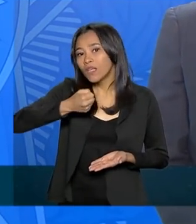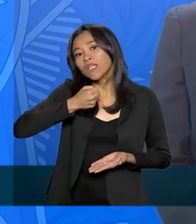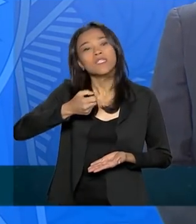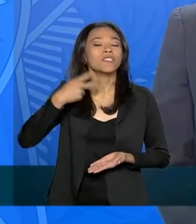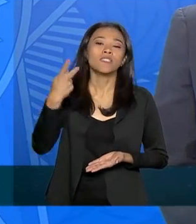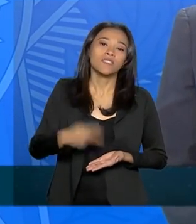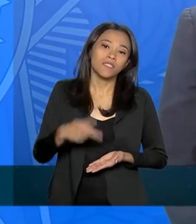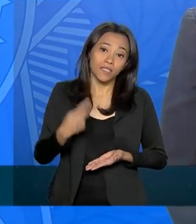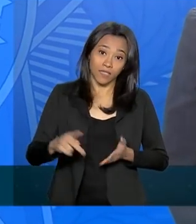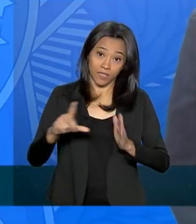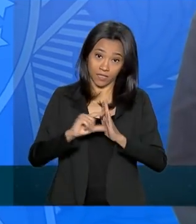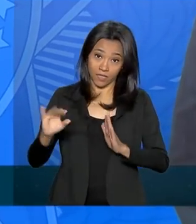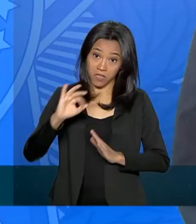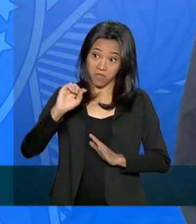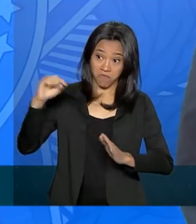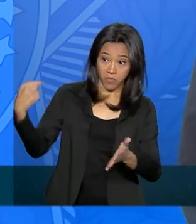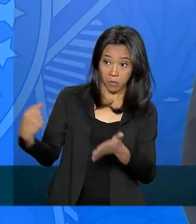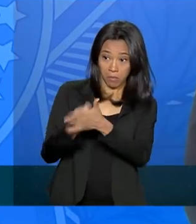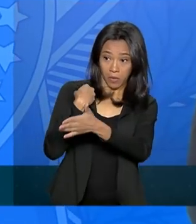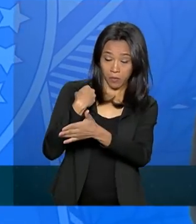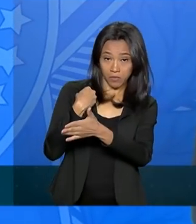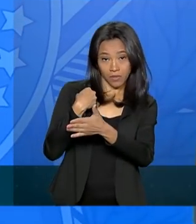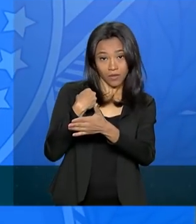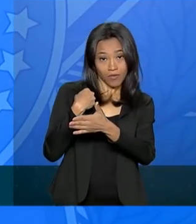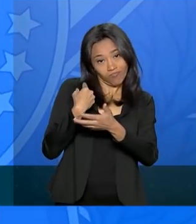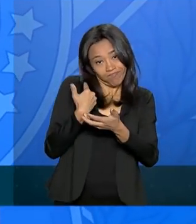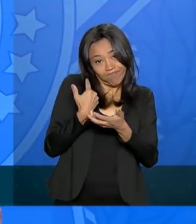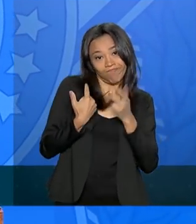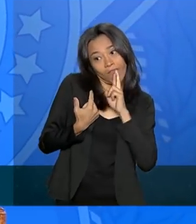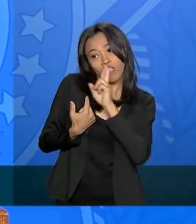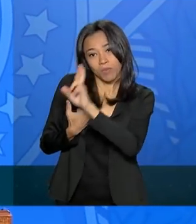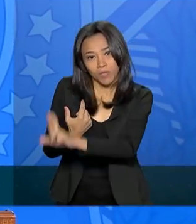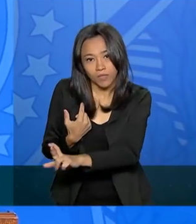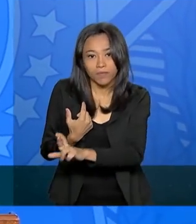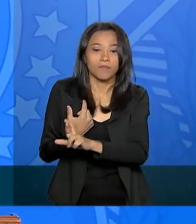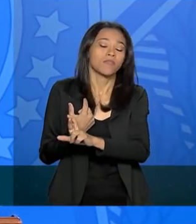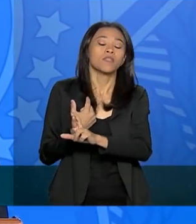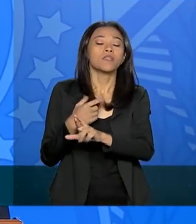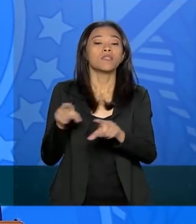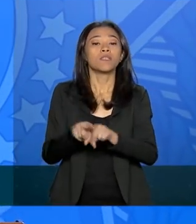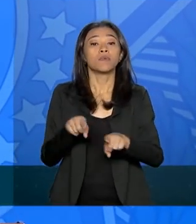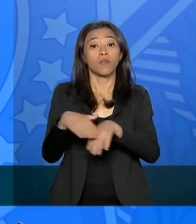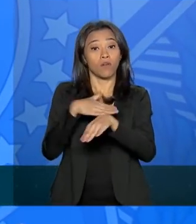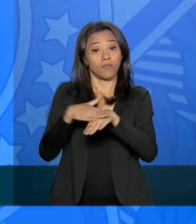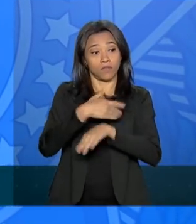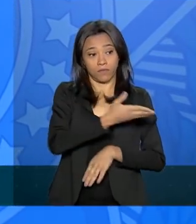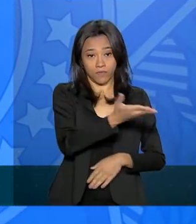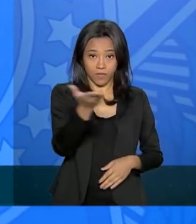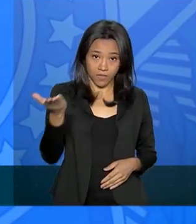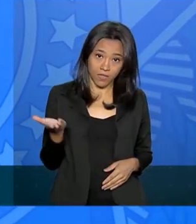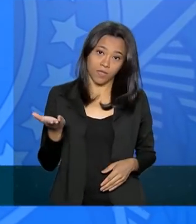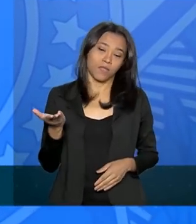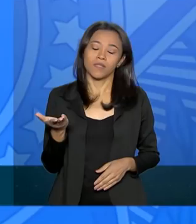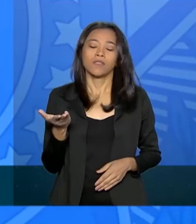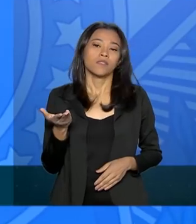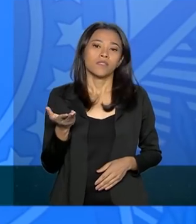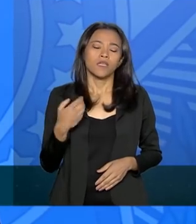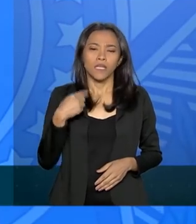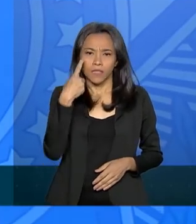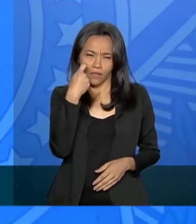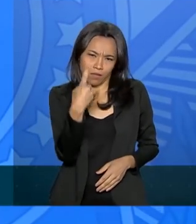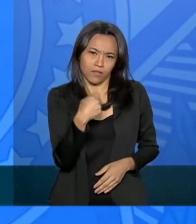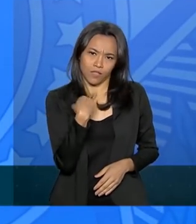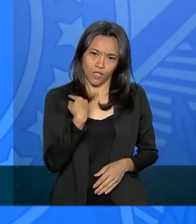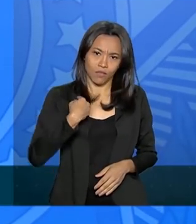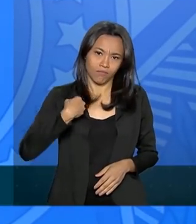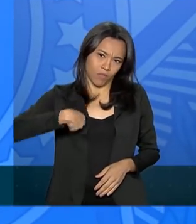questionamento à minha pessoa, resolvi atendê-los e conversar com vocês quando há um interesse nosso e